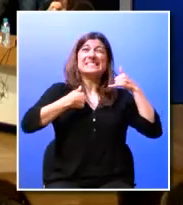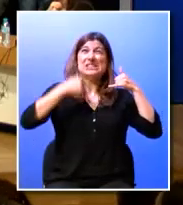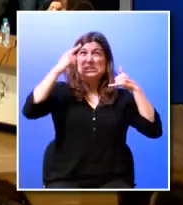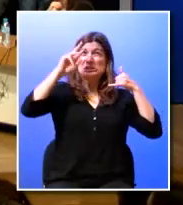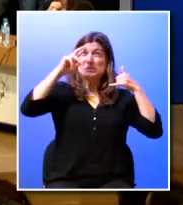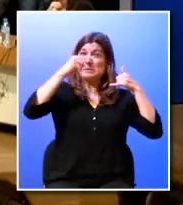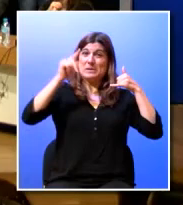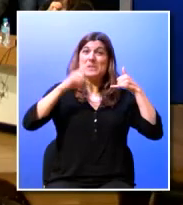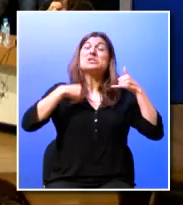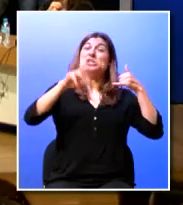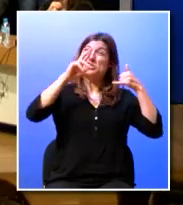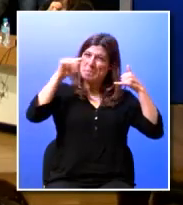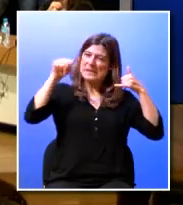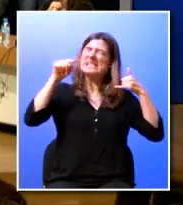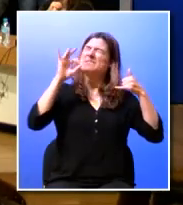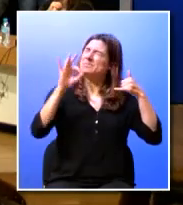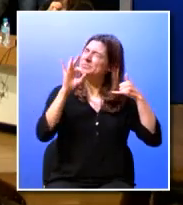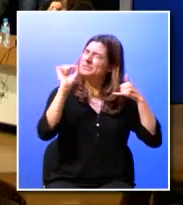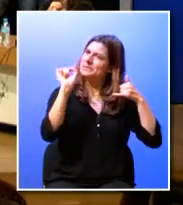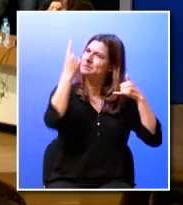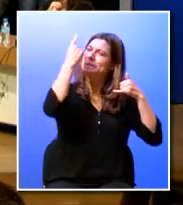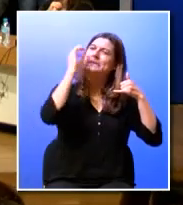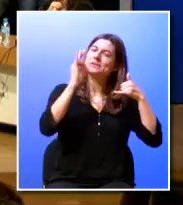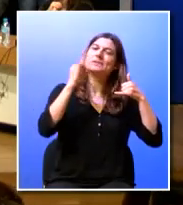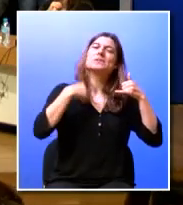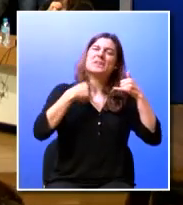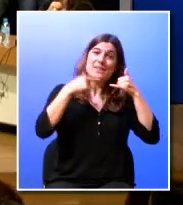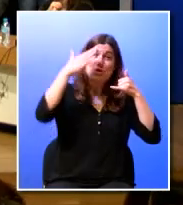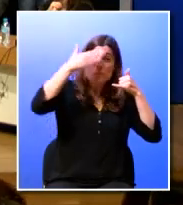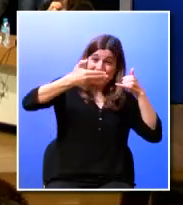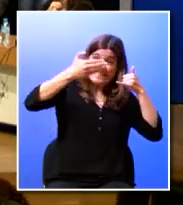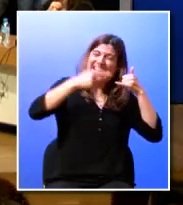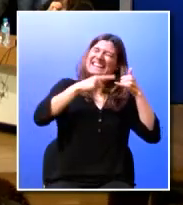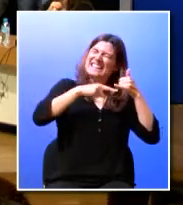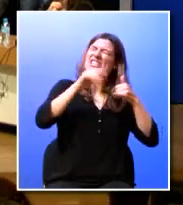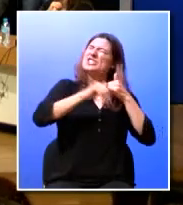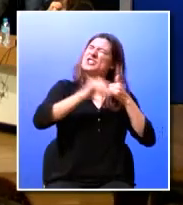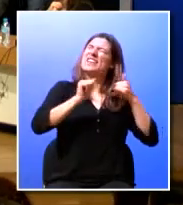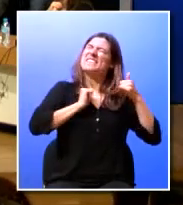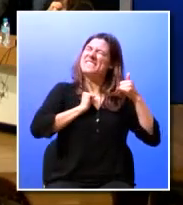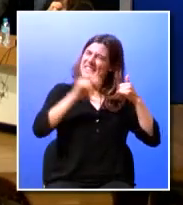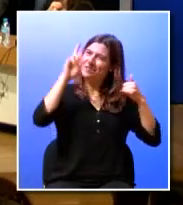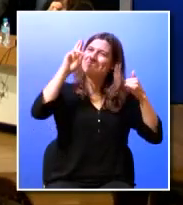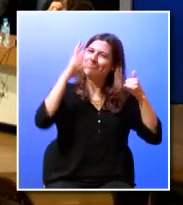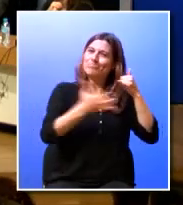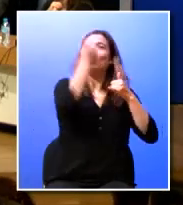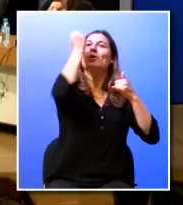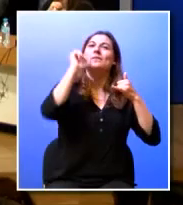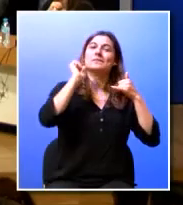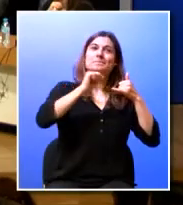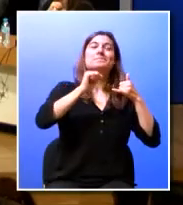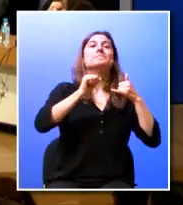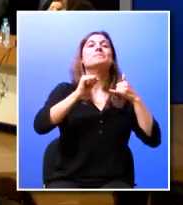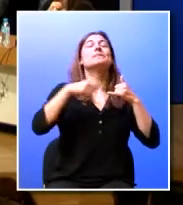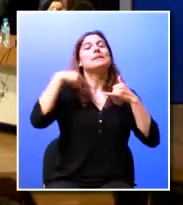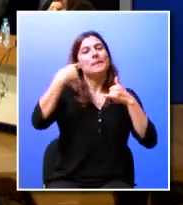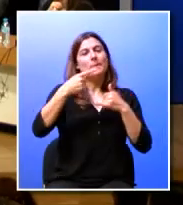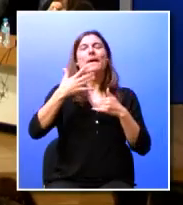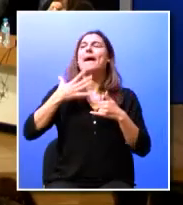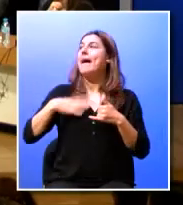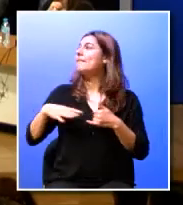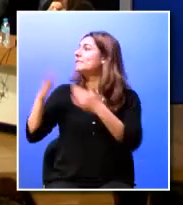acho que este é o do one a sério mãe eu disse do 7 é o meu número há 7 e meia de vezes mãe por fim gostaria de vos